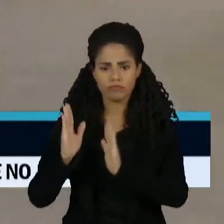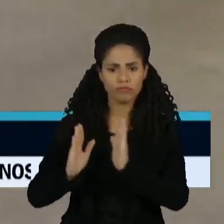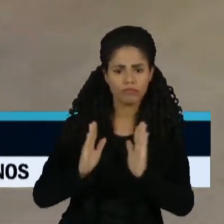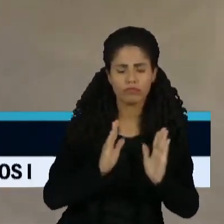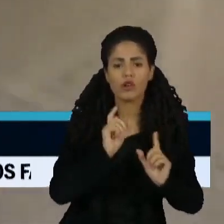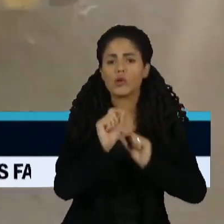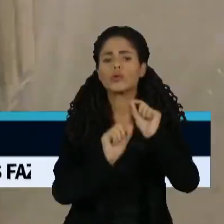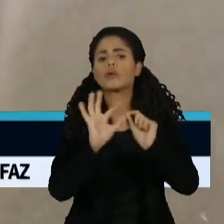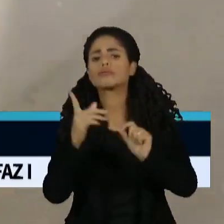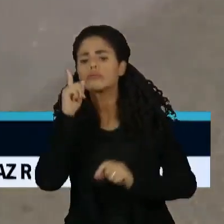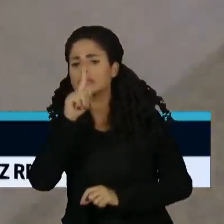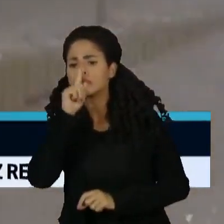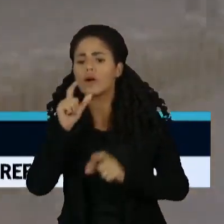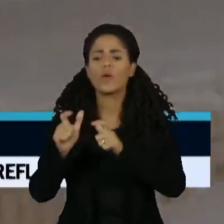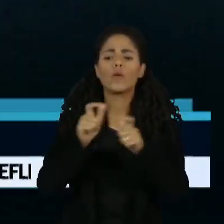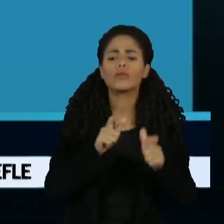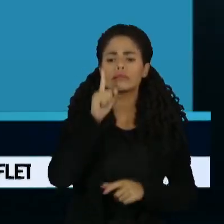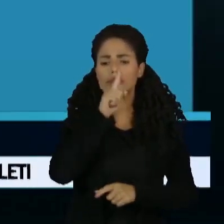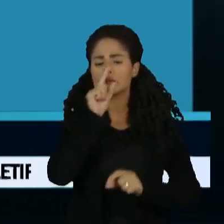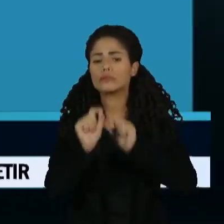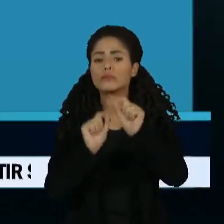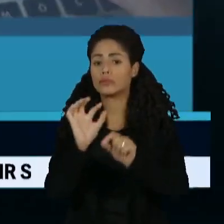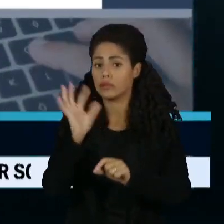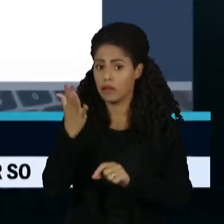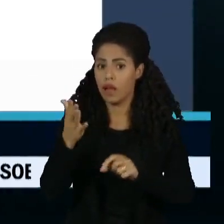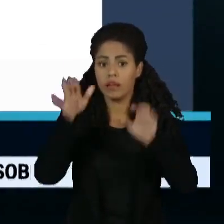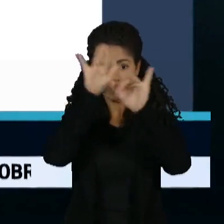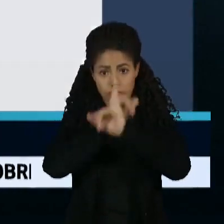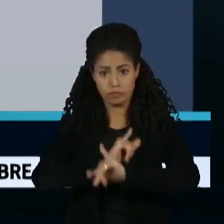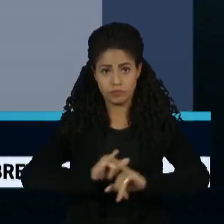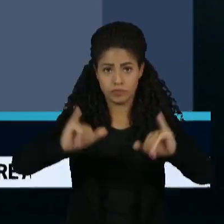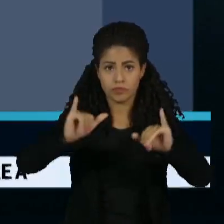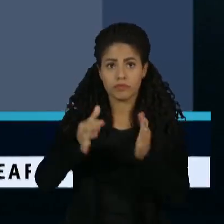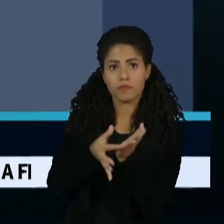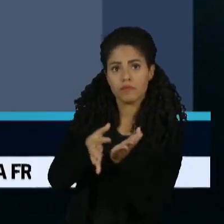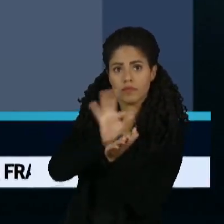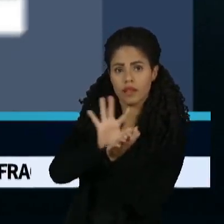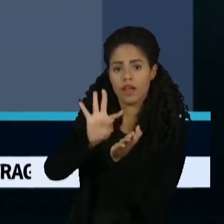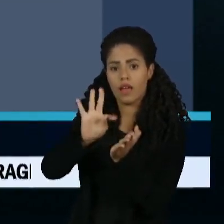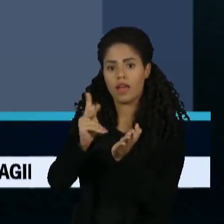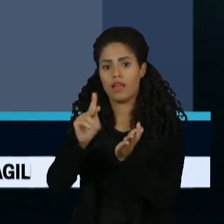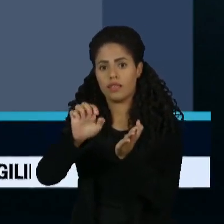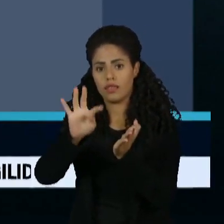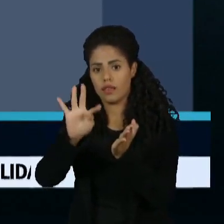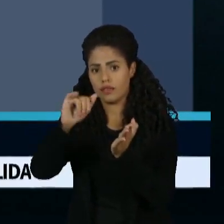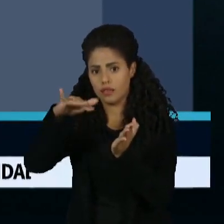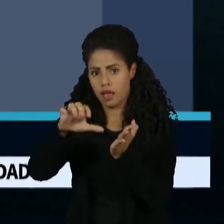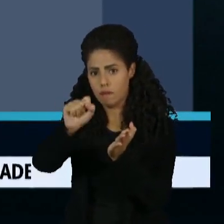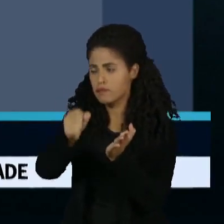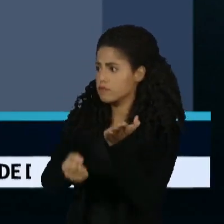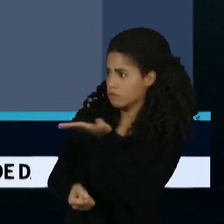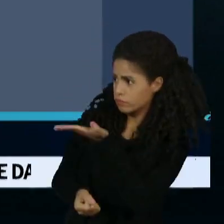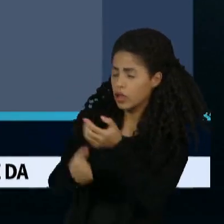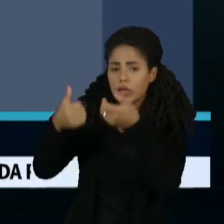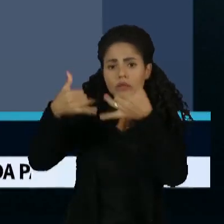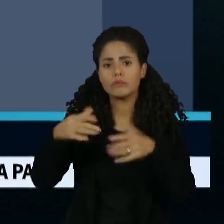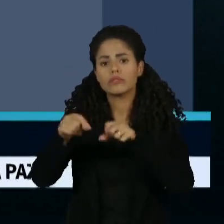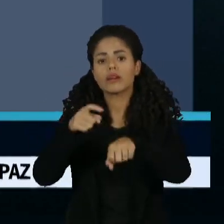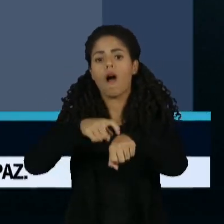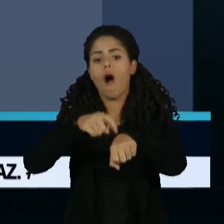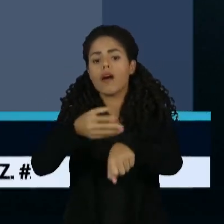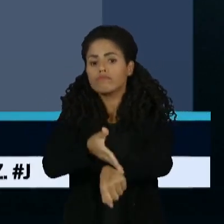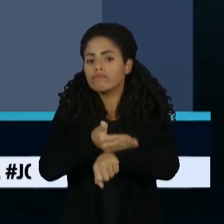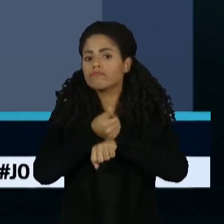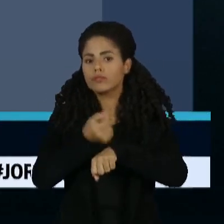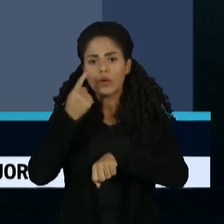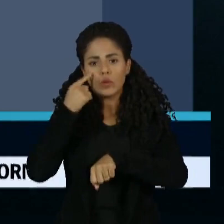para identificar os erros. Uma reportagem do jornal The Times of Israel conta que, horas antes do ataque, o